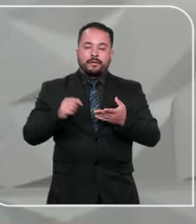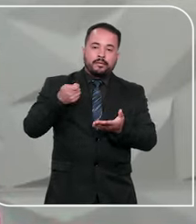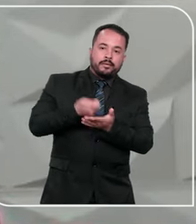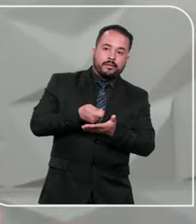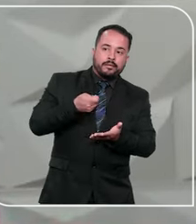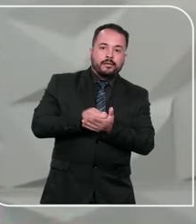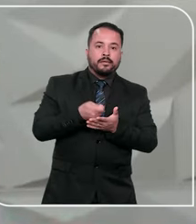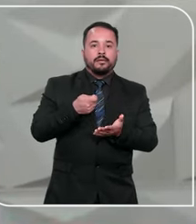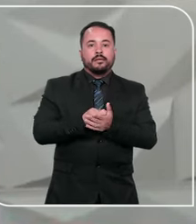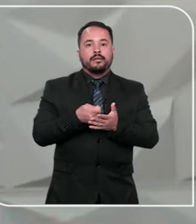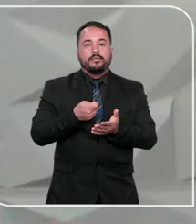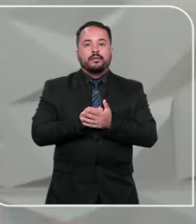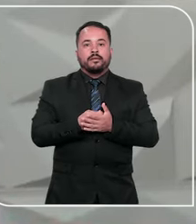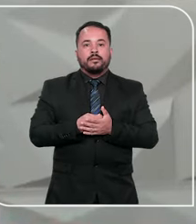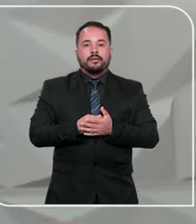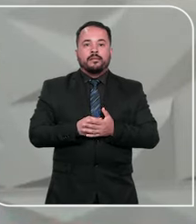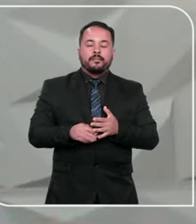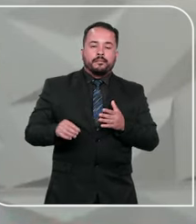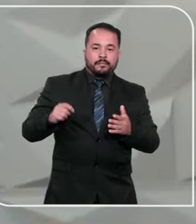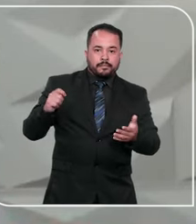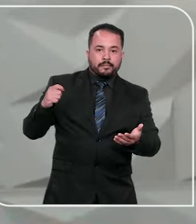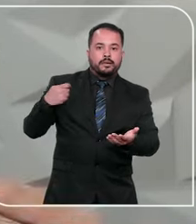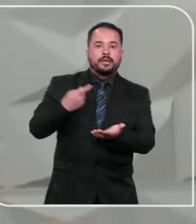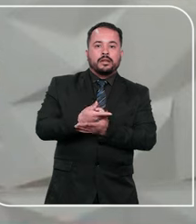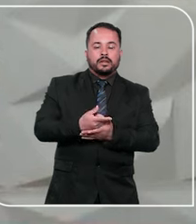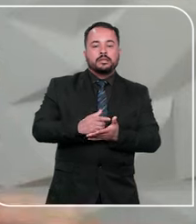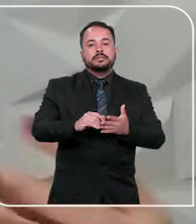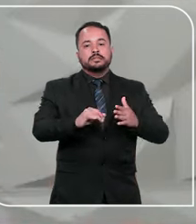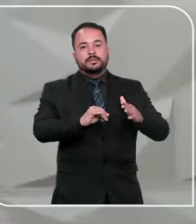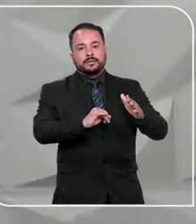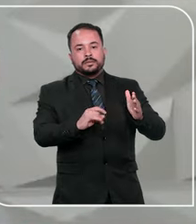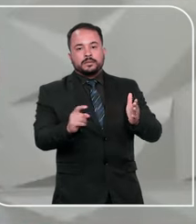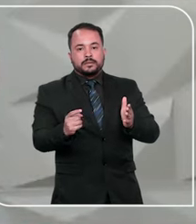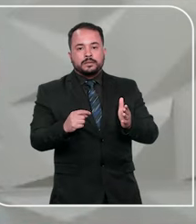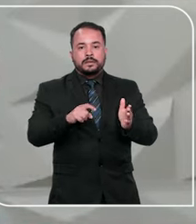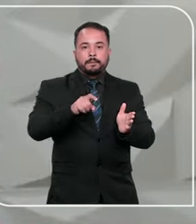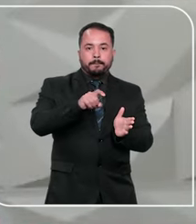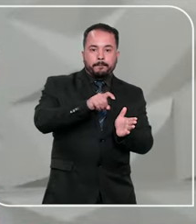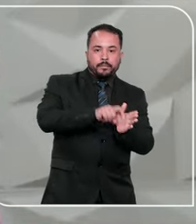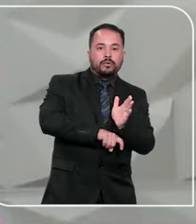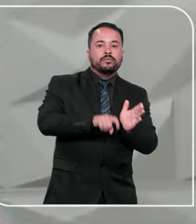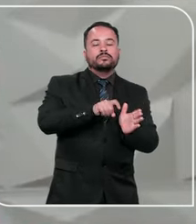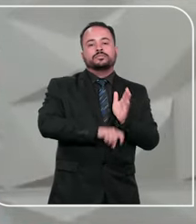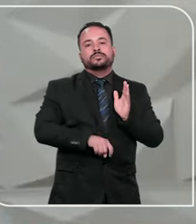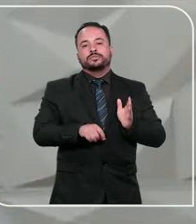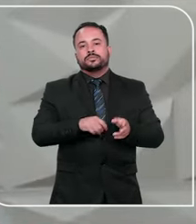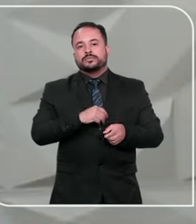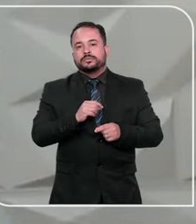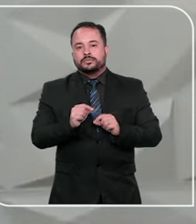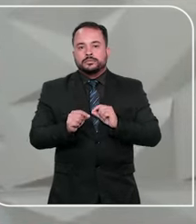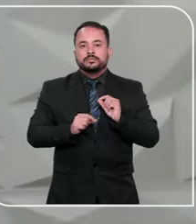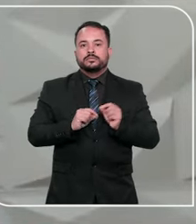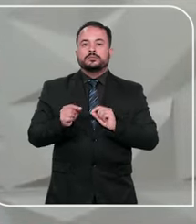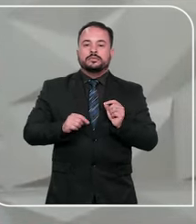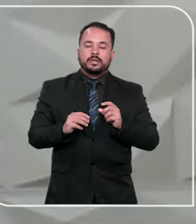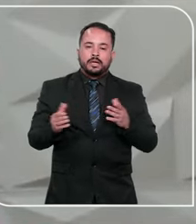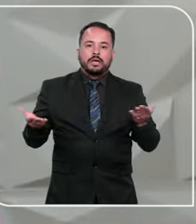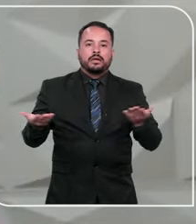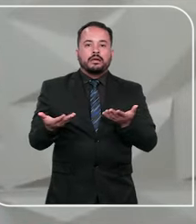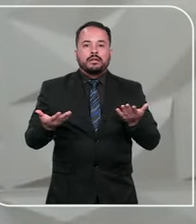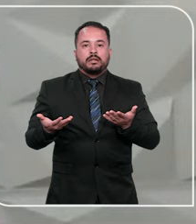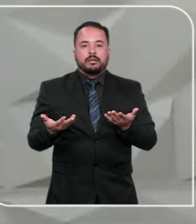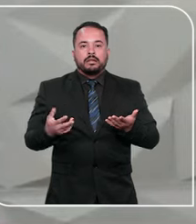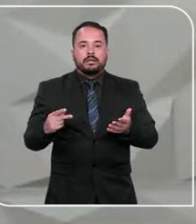como também a obrigatoriedade de se fazer o pagamento do imposto para então ser expedido formal de partilha.